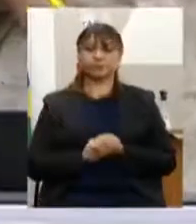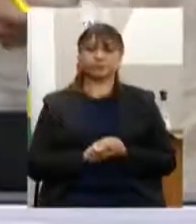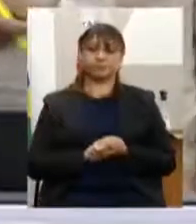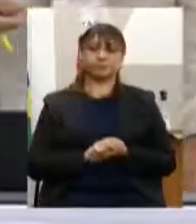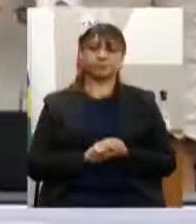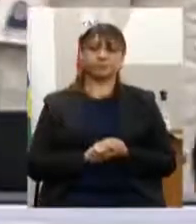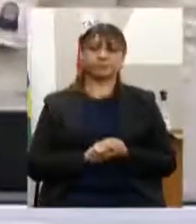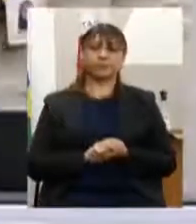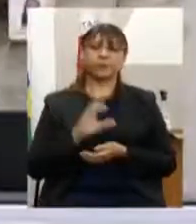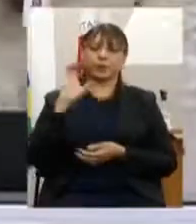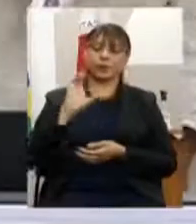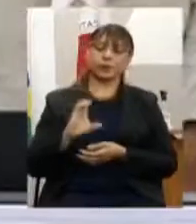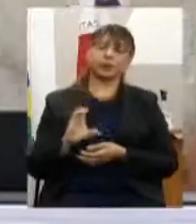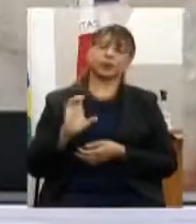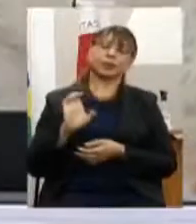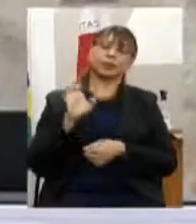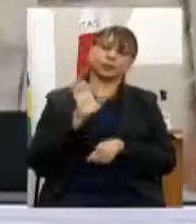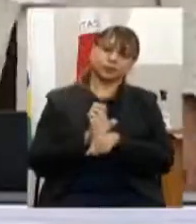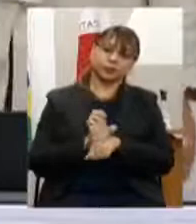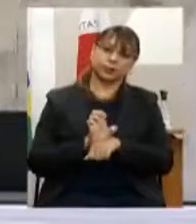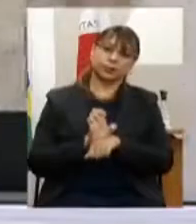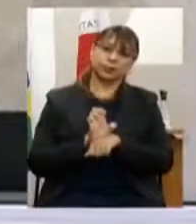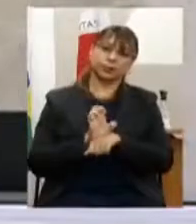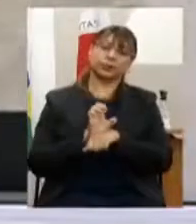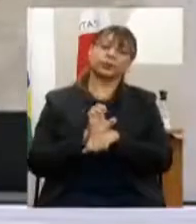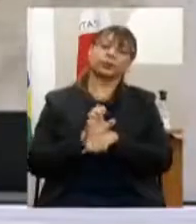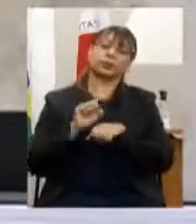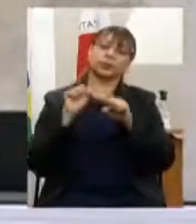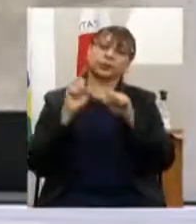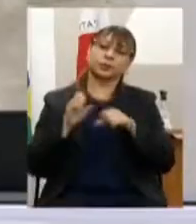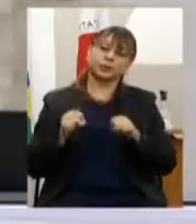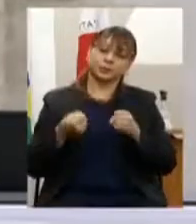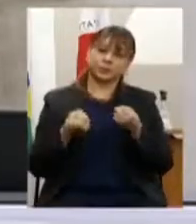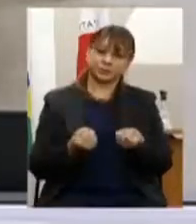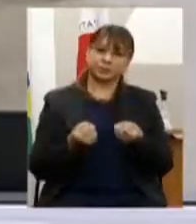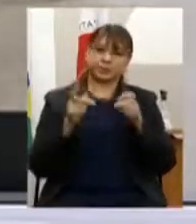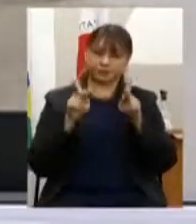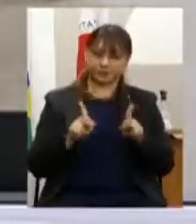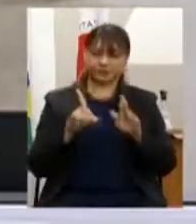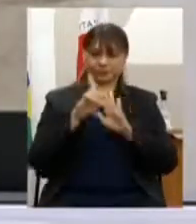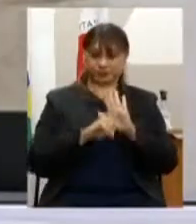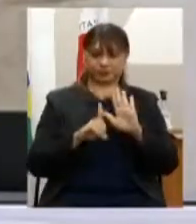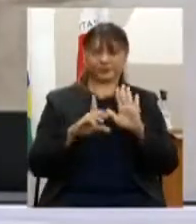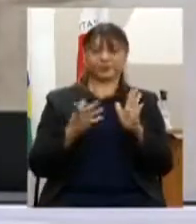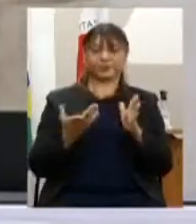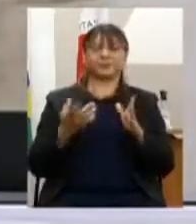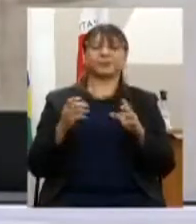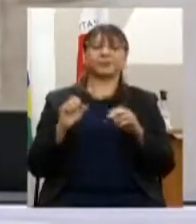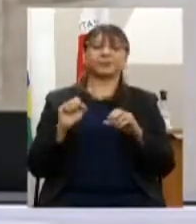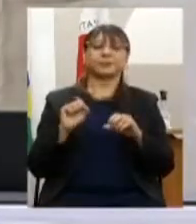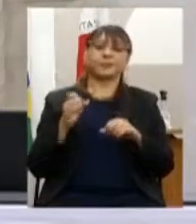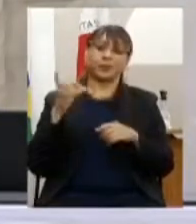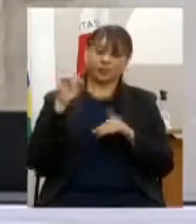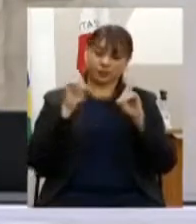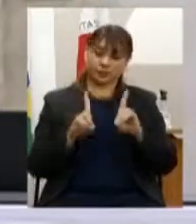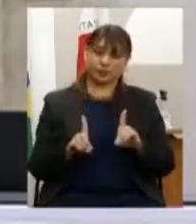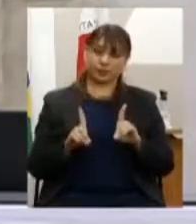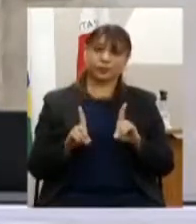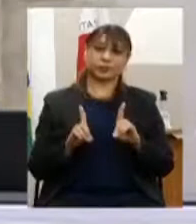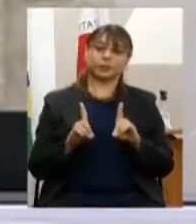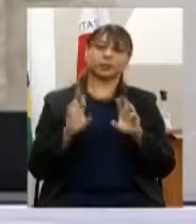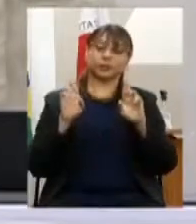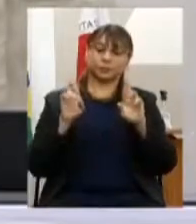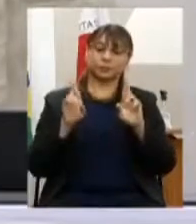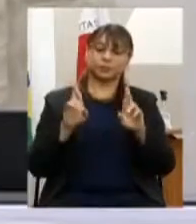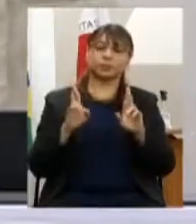do Conselho Estadual de Defesa dos Direitos da Pessoa com Deficiência, vice-presidente da Associação dos Deficientes Visuais de Uberlândia, relator do tema